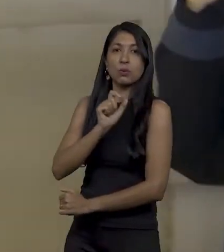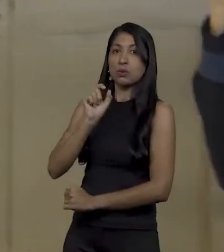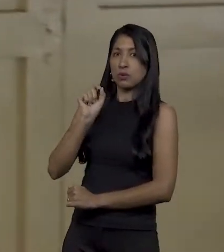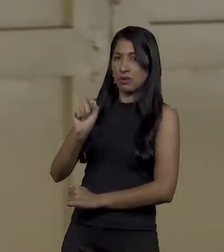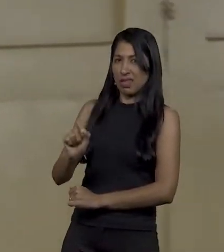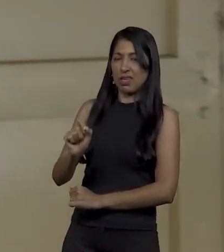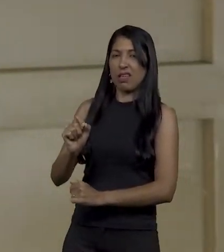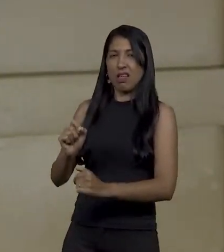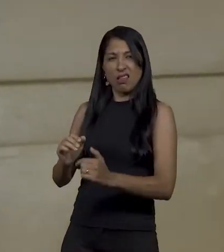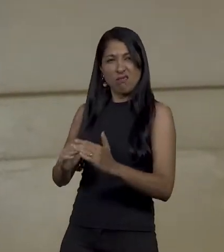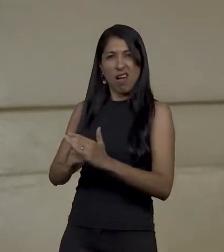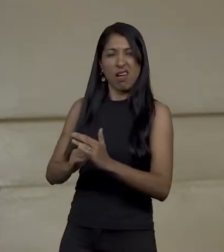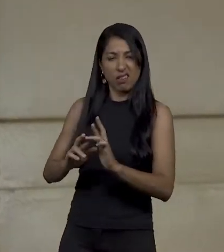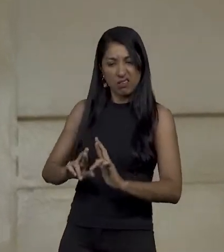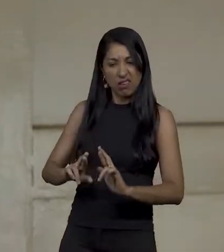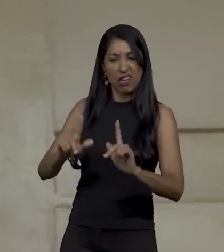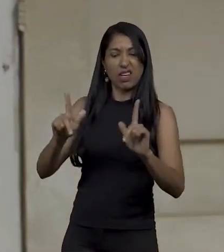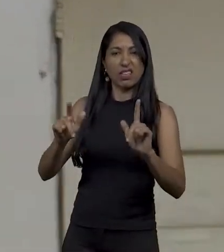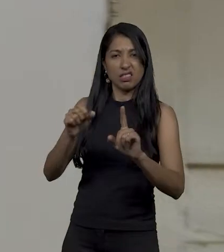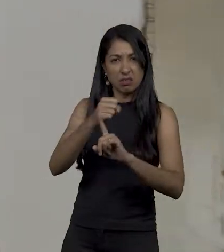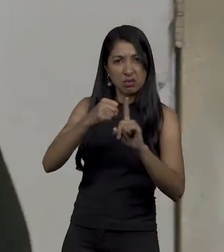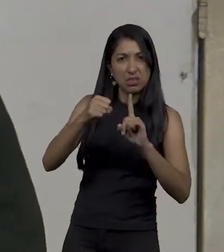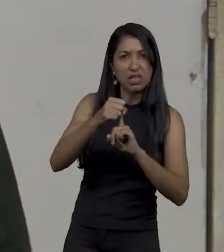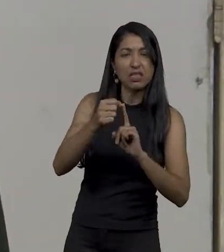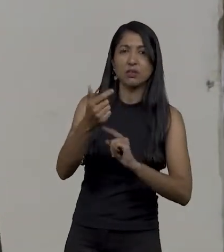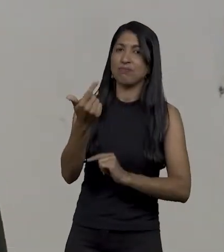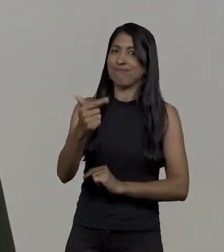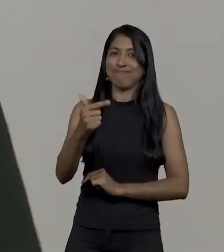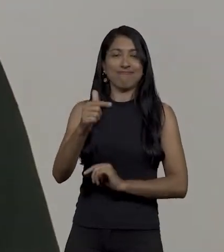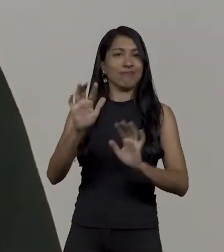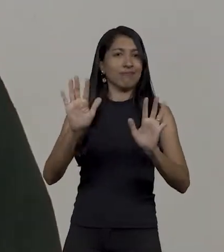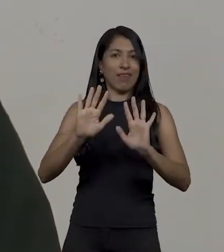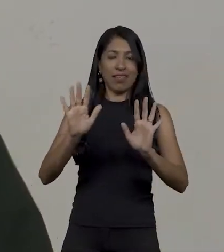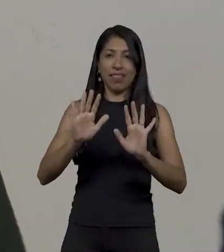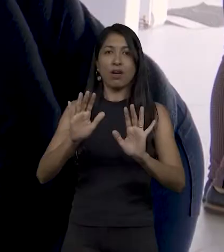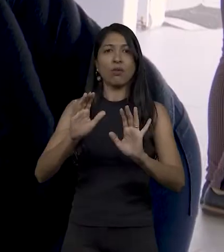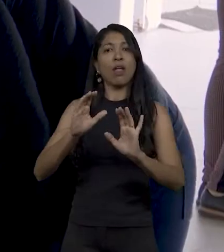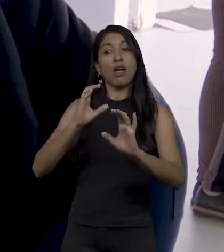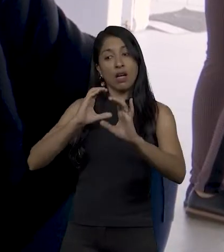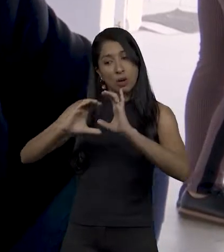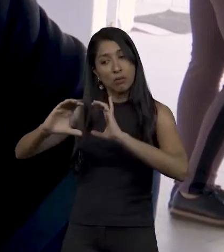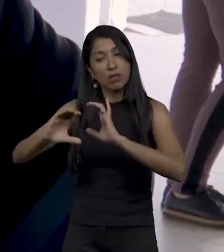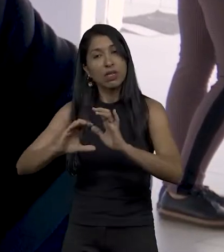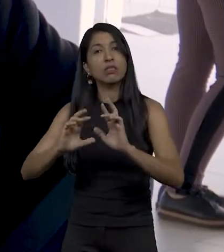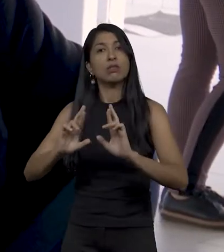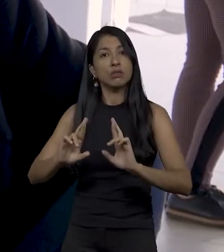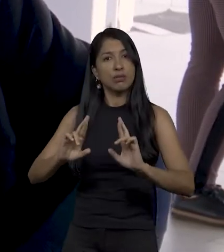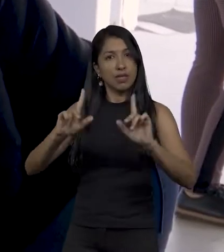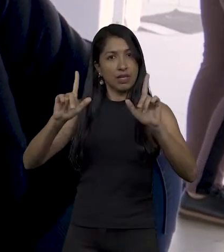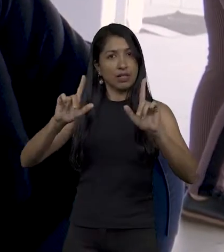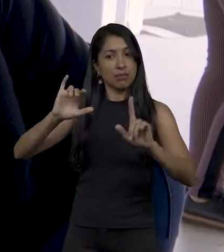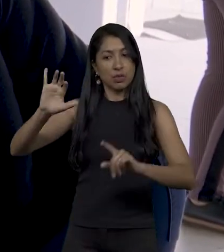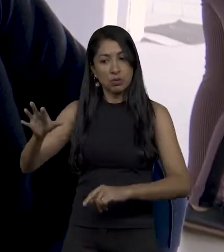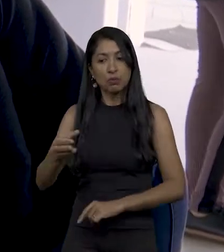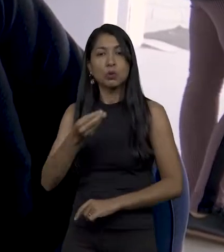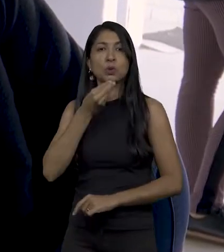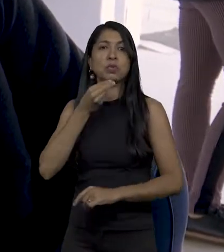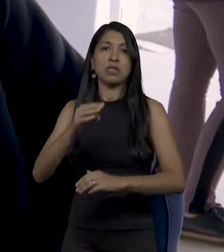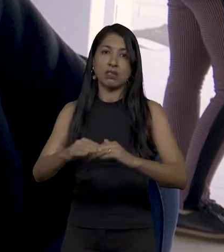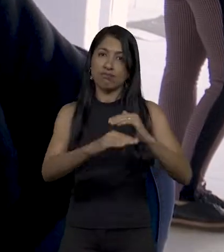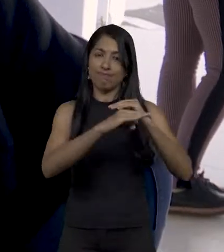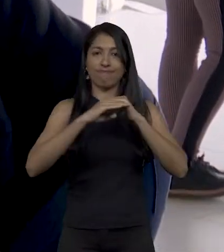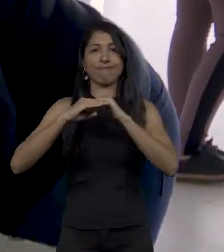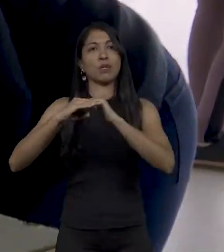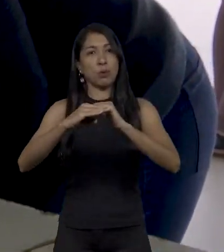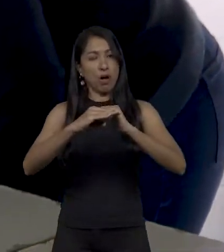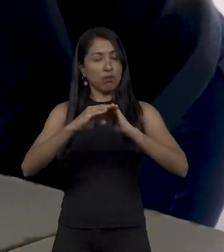mostrando para eles que não existe diferença na sociedade. Existe uma diferença de comunicação, mas não uma diferença de oportunidades. Que